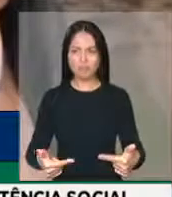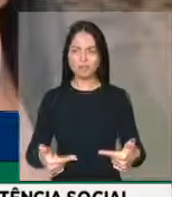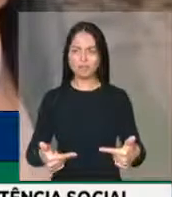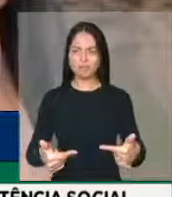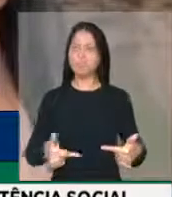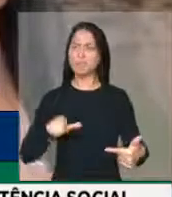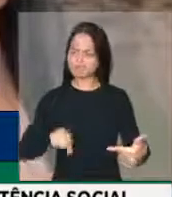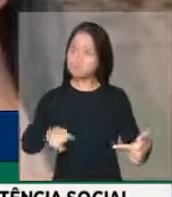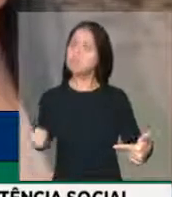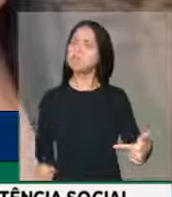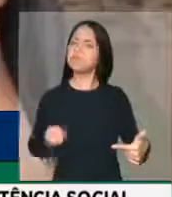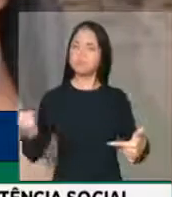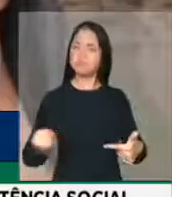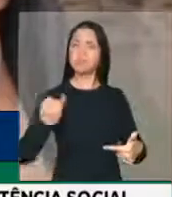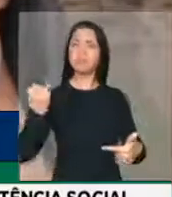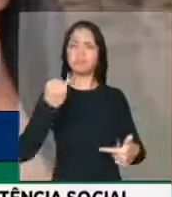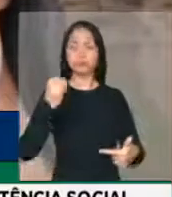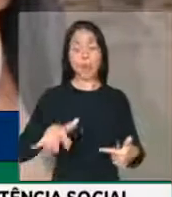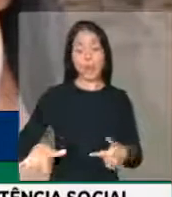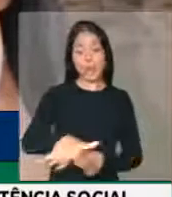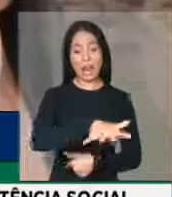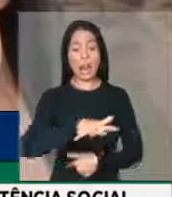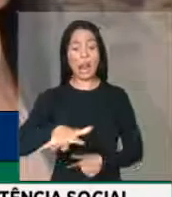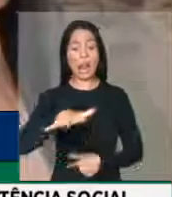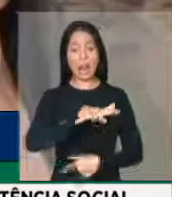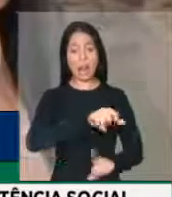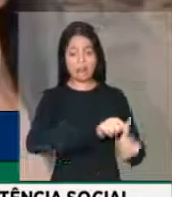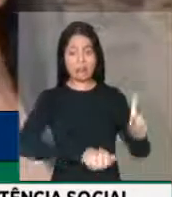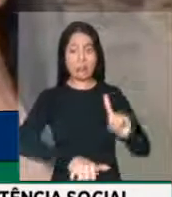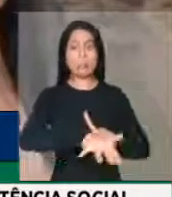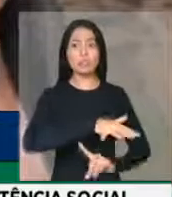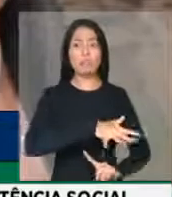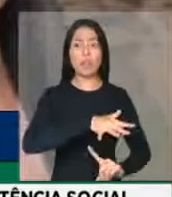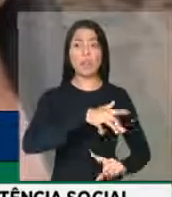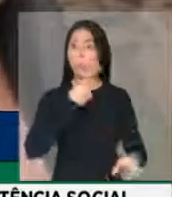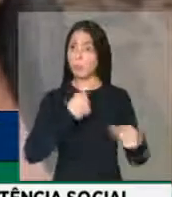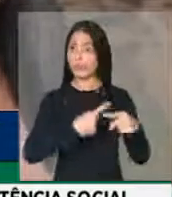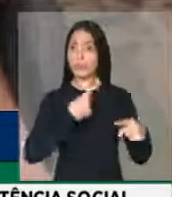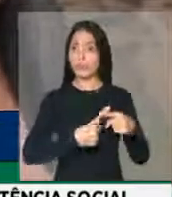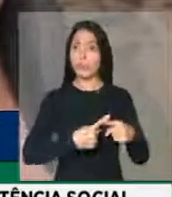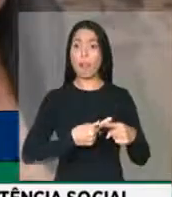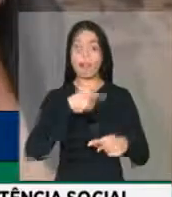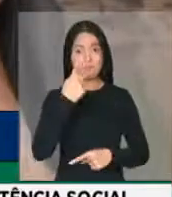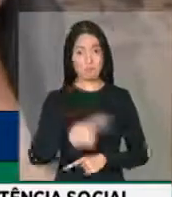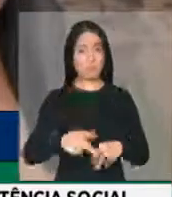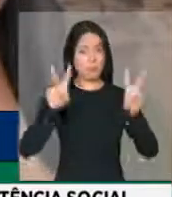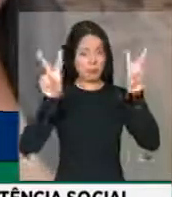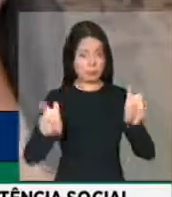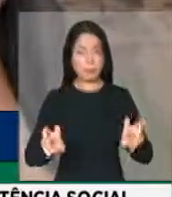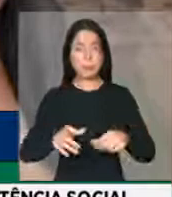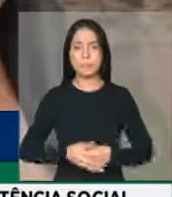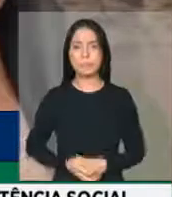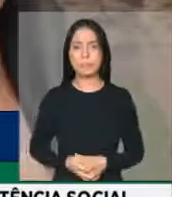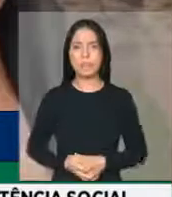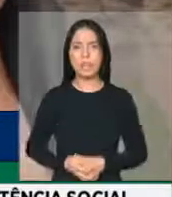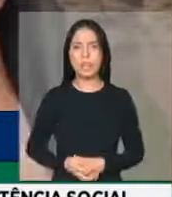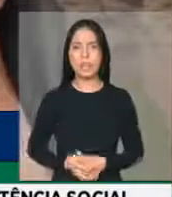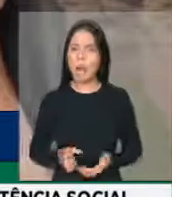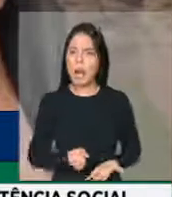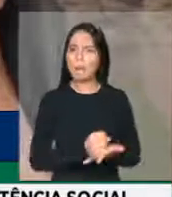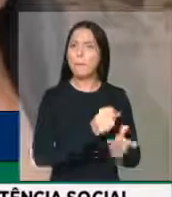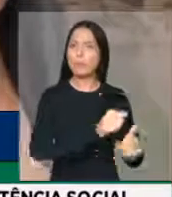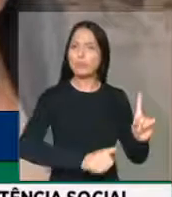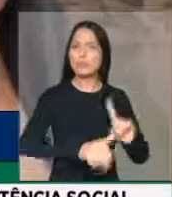frente aos enormes desafios socioassistenciais decorrentes da situação hora vivenciada. Com efeito, as ações de assistência social